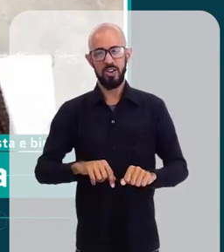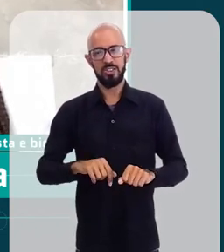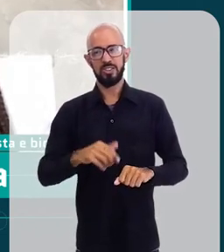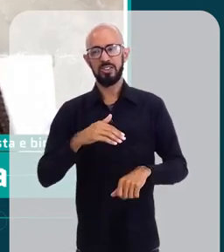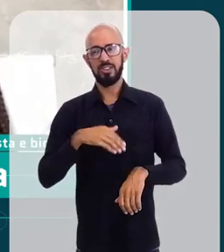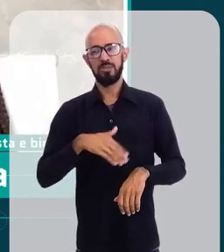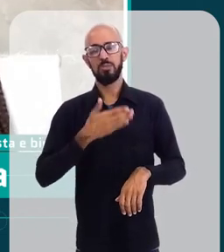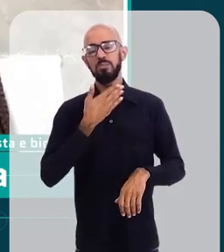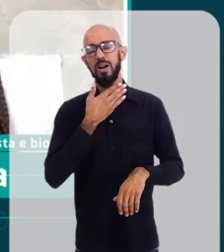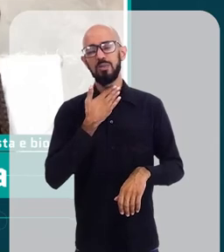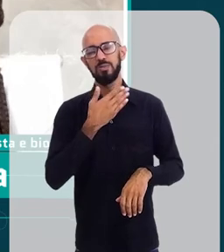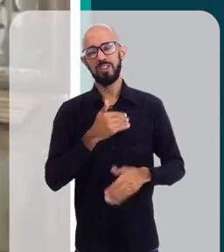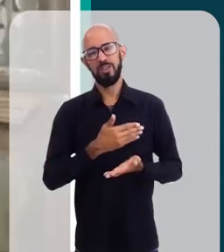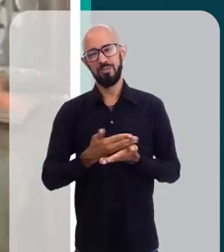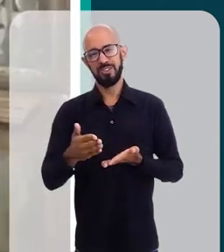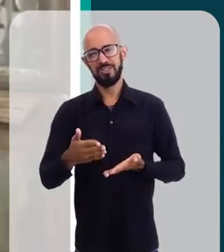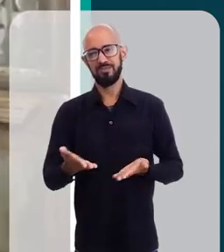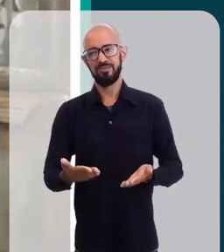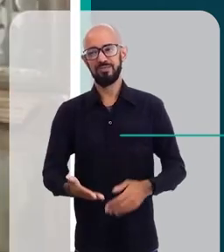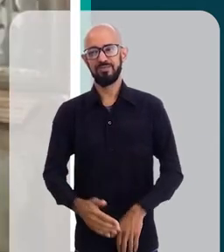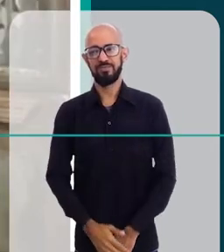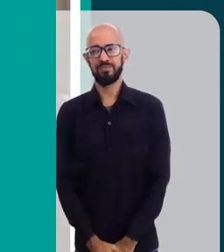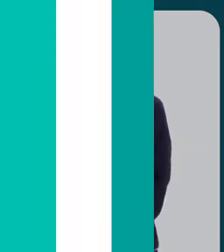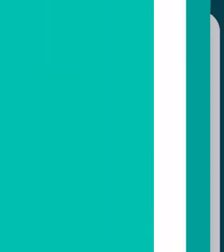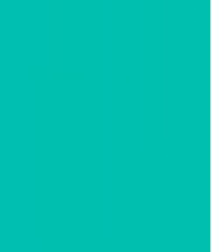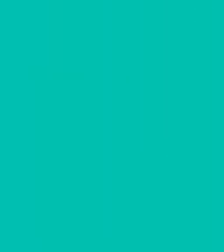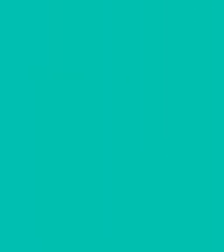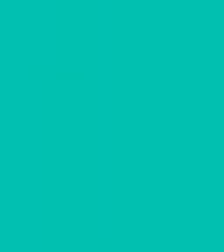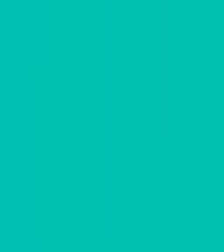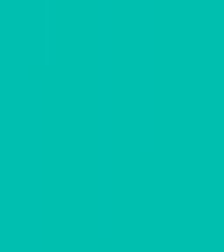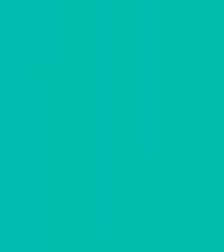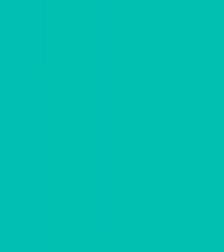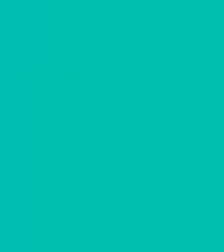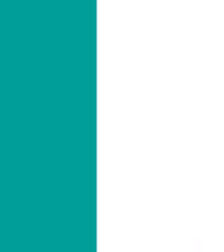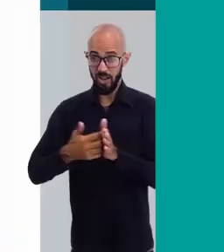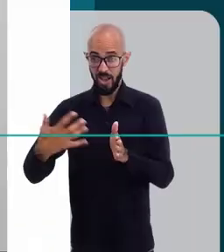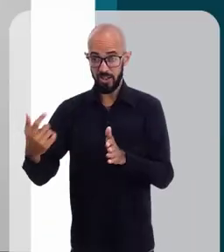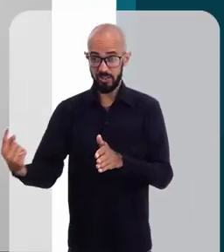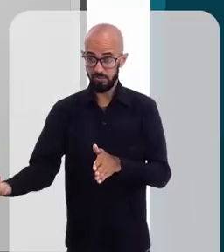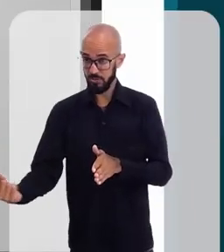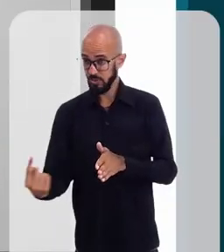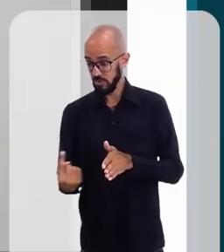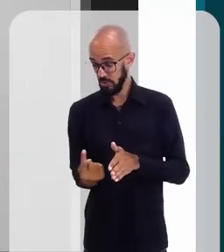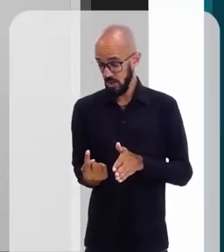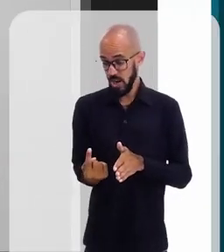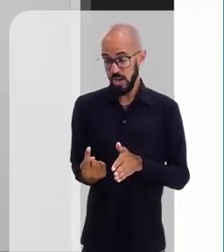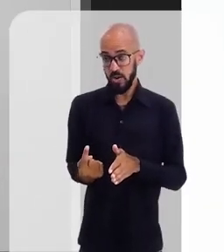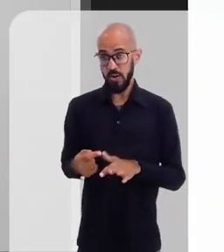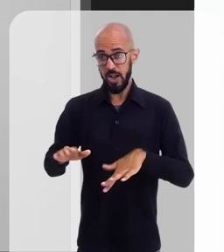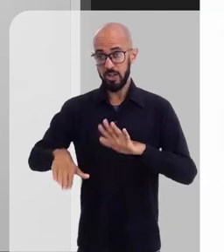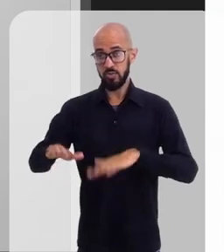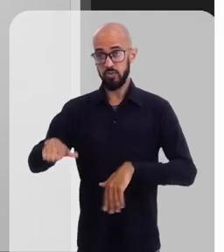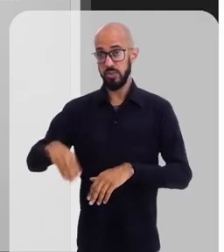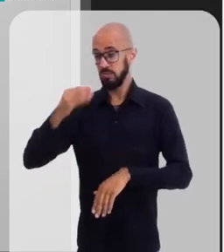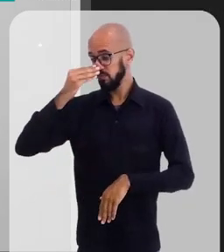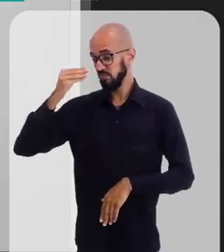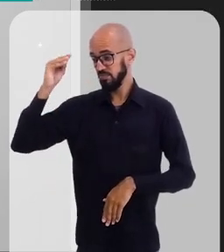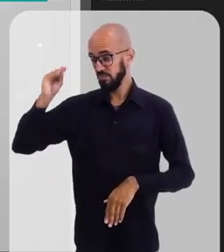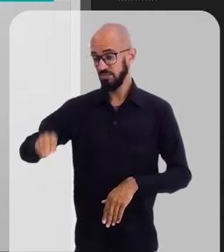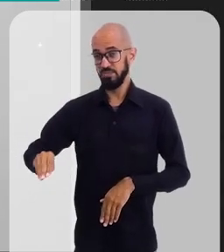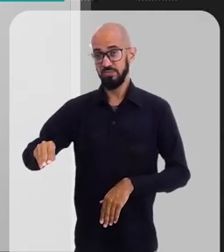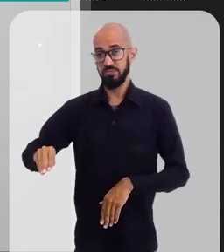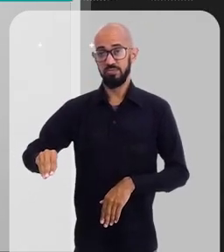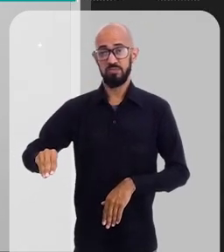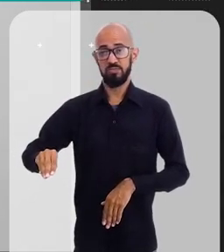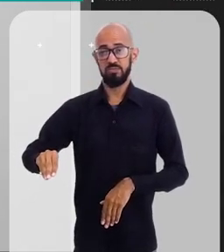com a gente porque o papo só está começando. Eu tenho atendido vários pacientes que muitas das vezes são